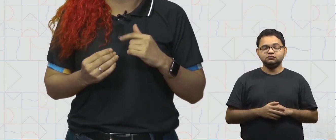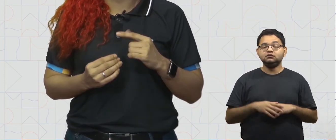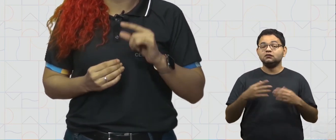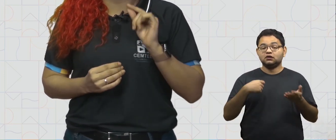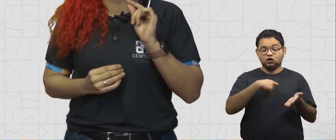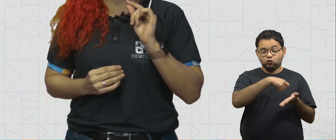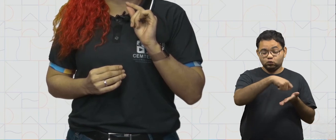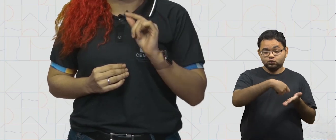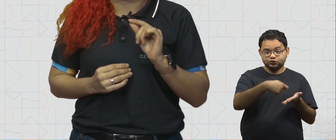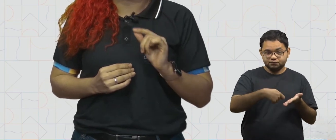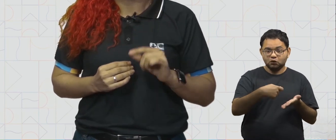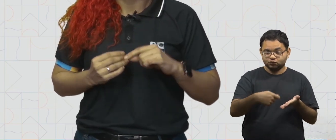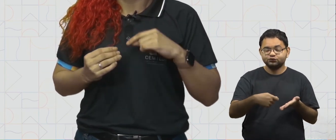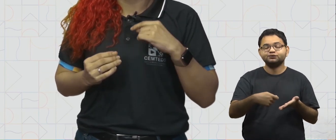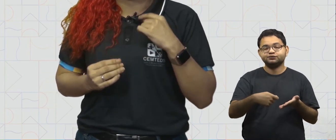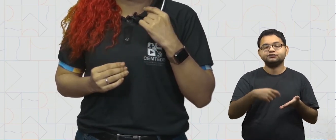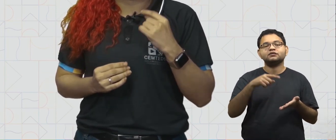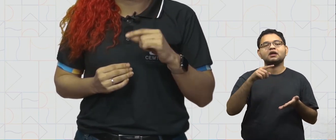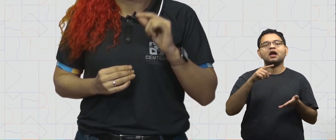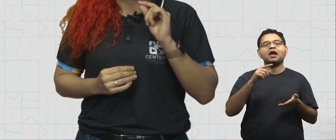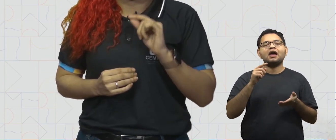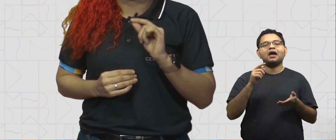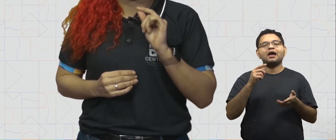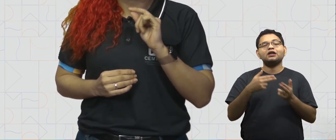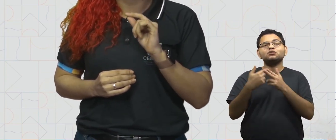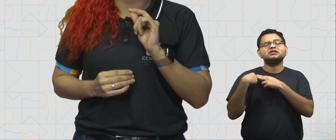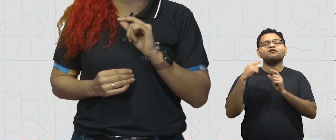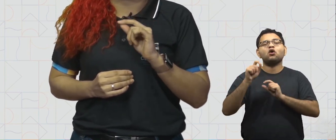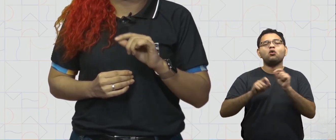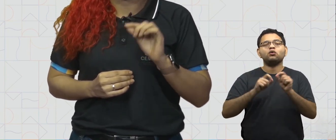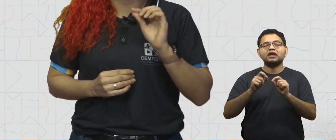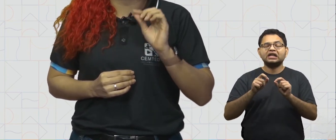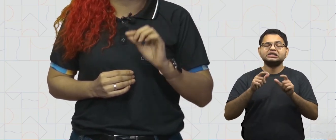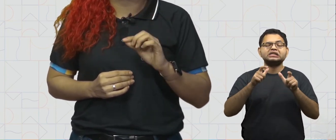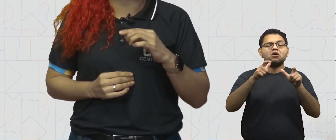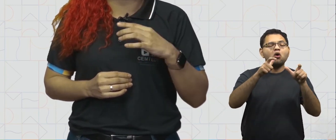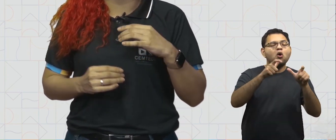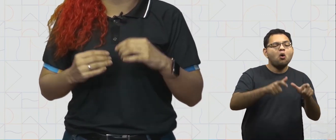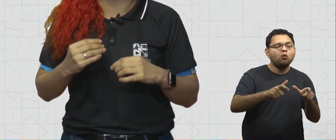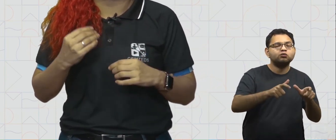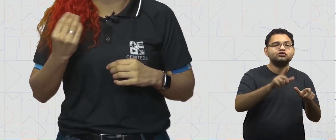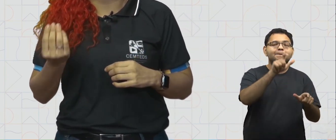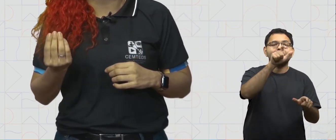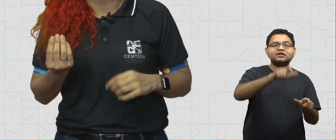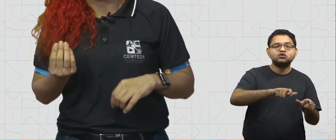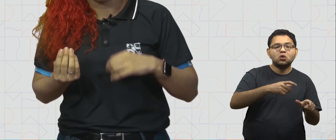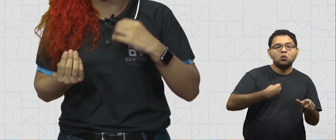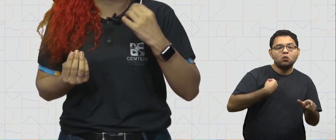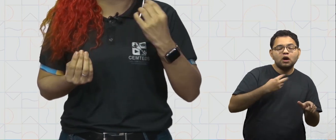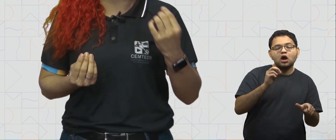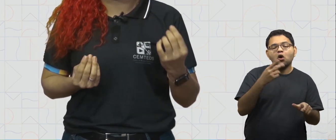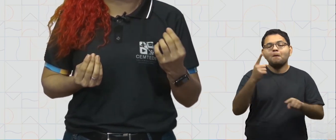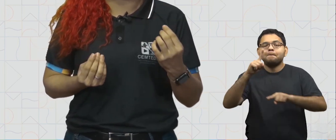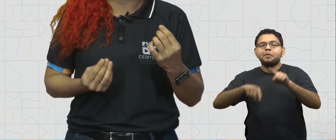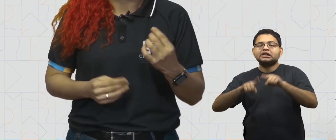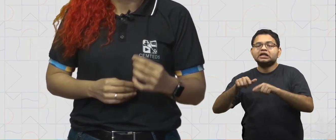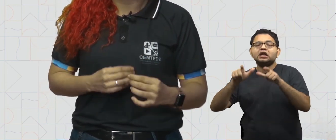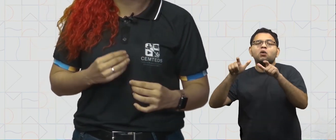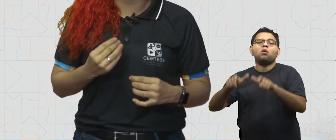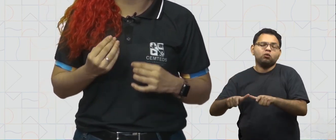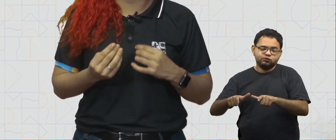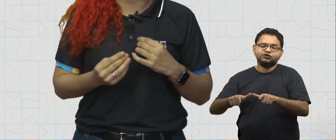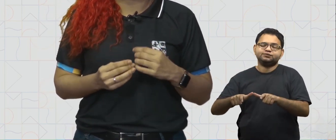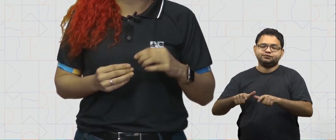os esboços de roteiro servem para indicar a localização de alguém ou um objeto.